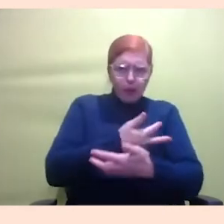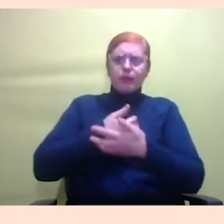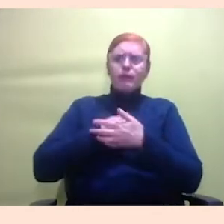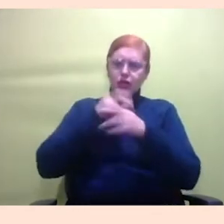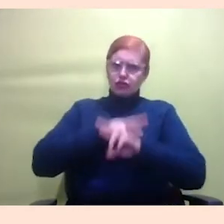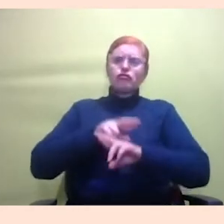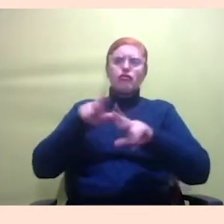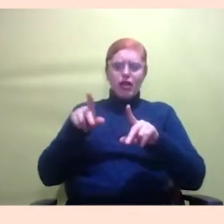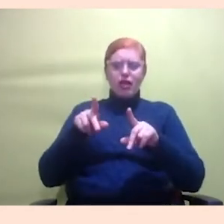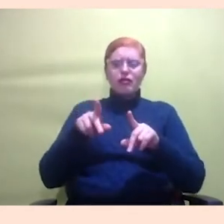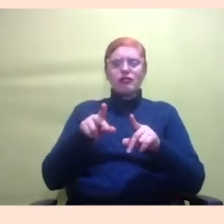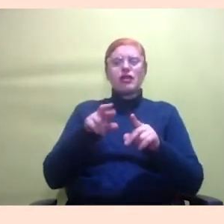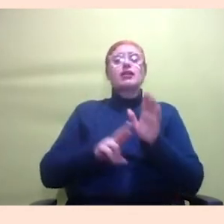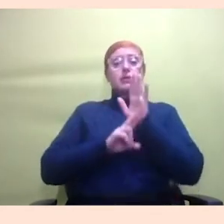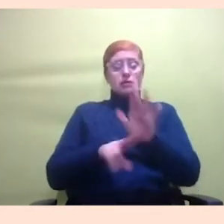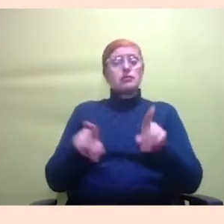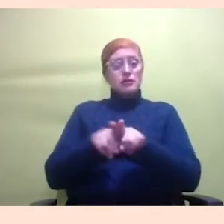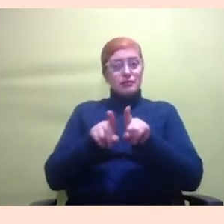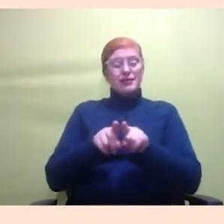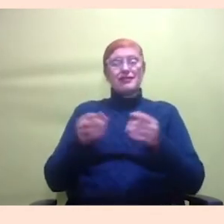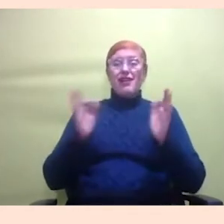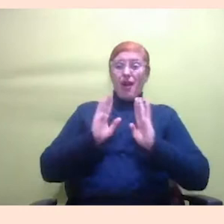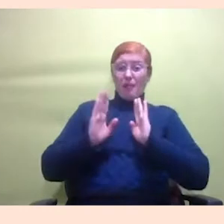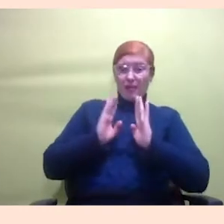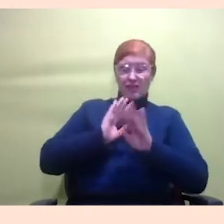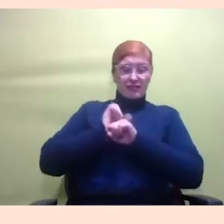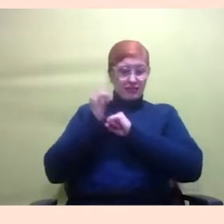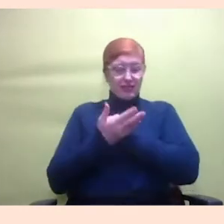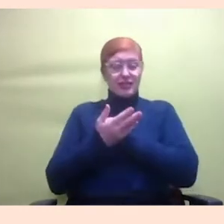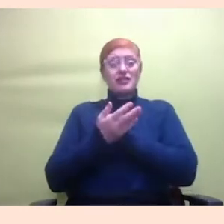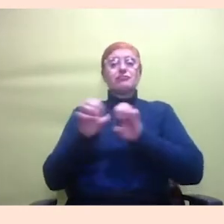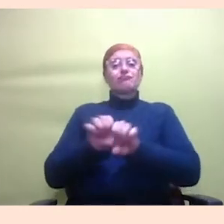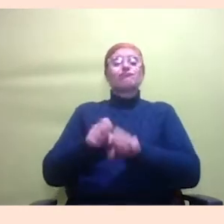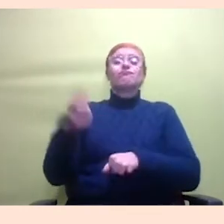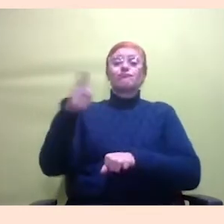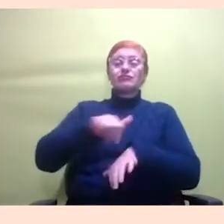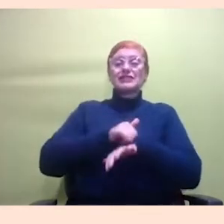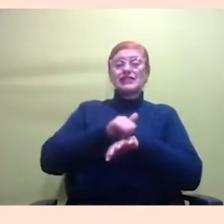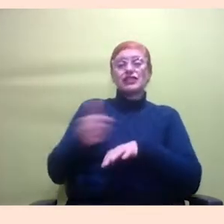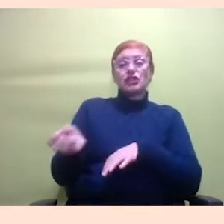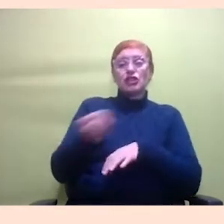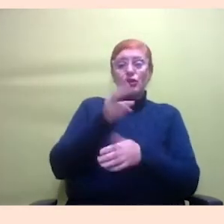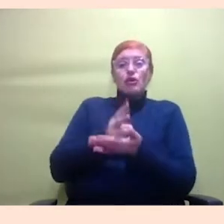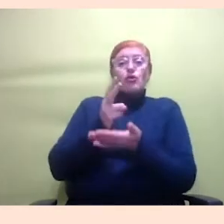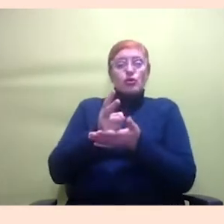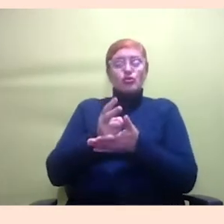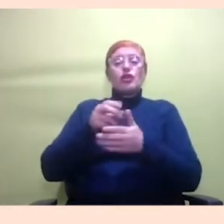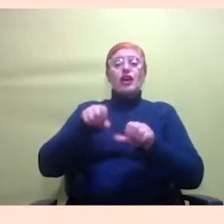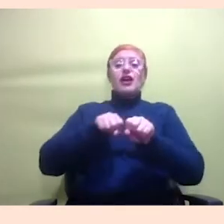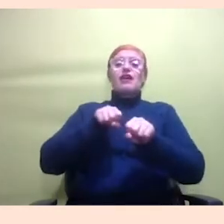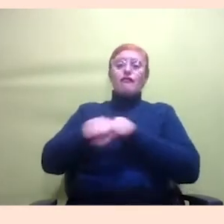E agora, nesse período de pandemia, a gente está estruturando um novo curso pra poder seguir fazendo essa formação. A gente fala o Rúlio, né? Parei.